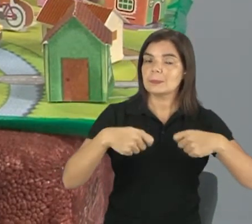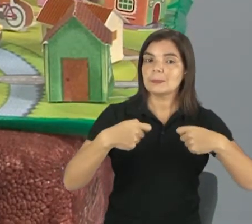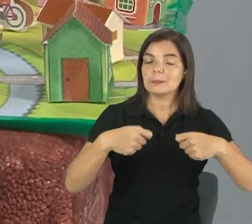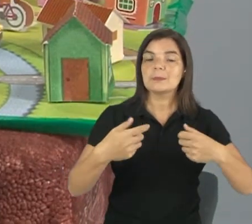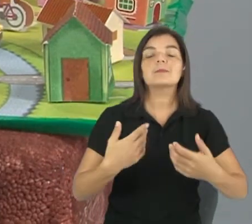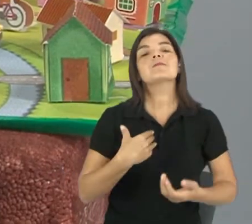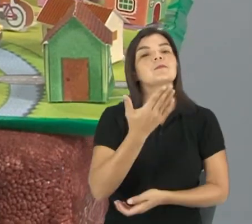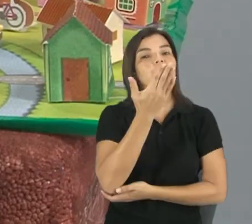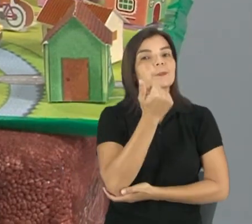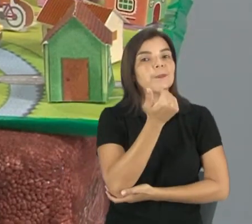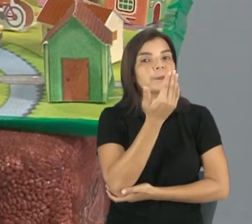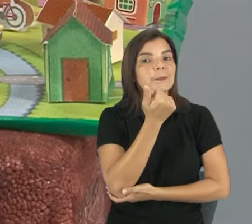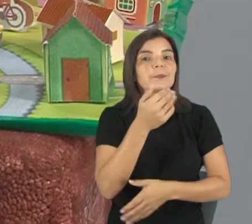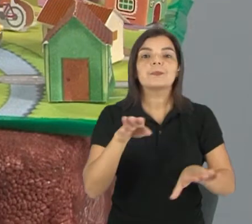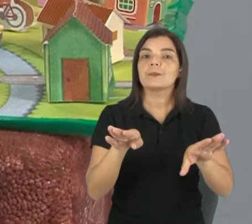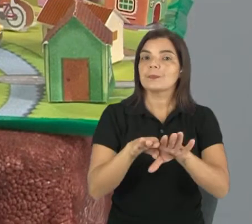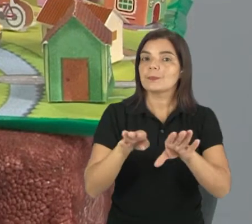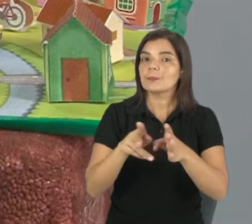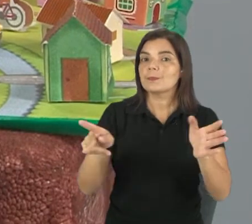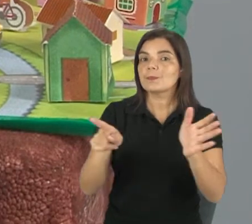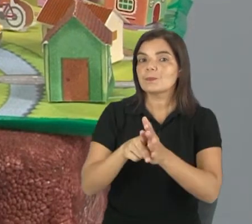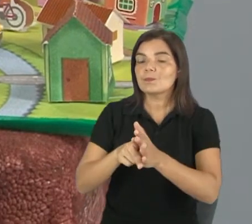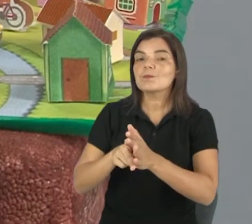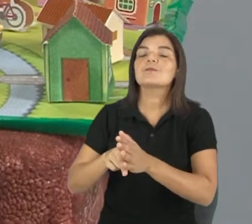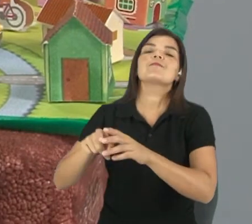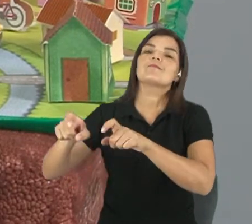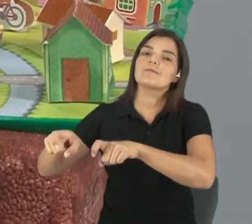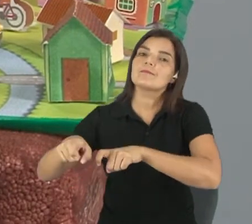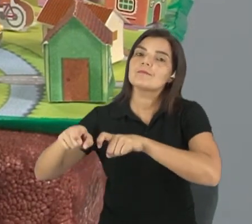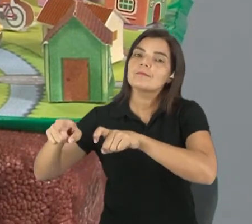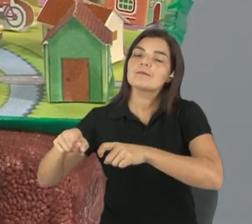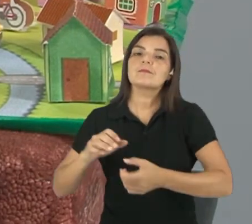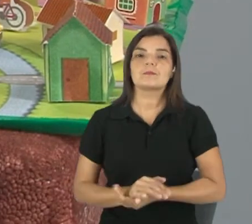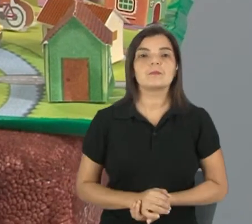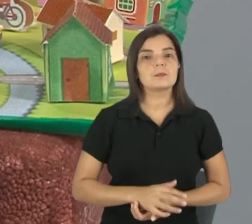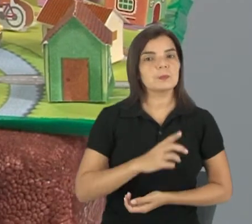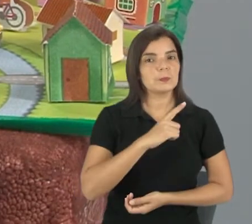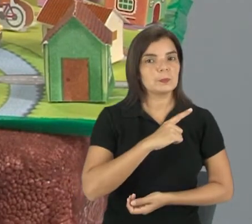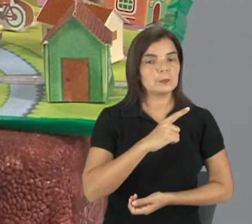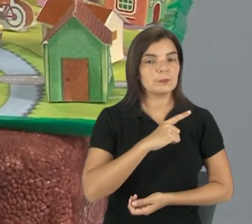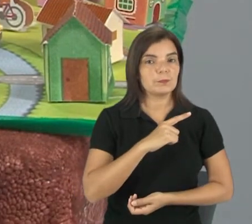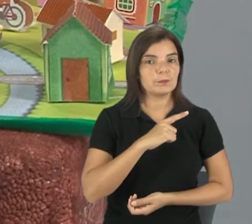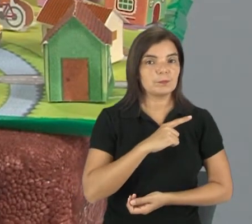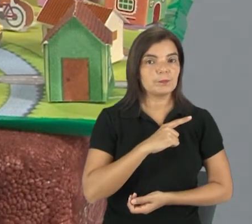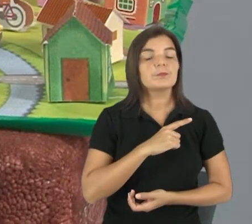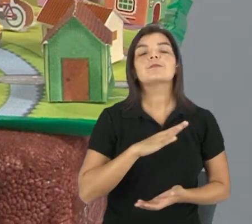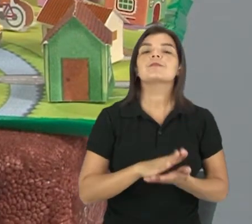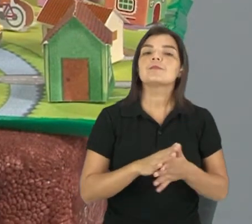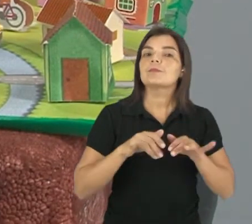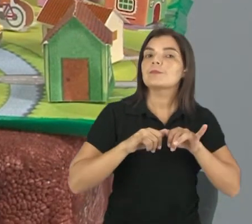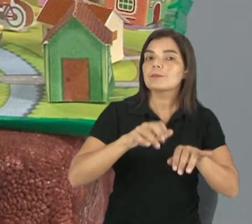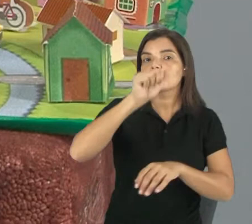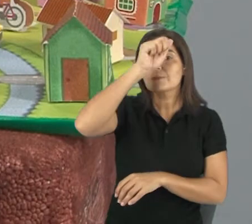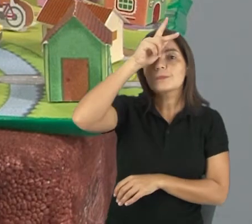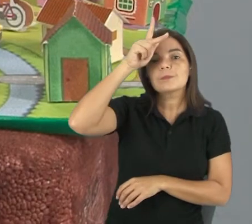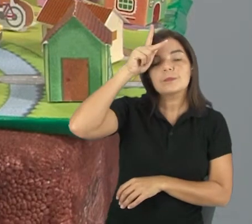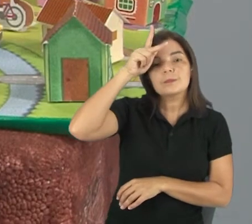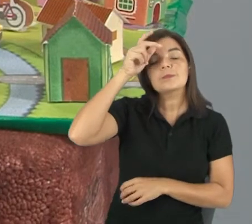alimentos vêm do campo, certo? Então, aqui nós temos mercados municipais,